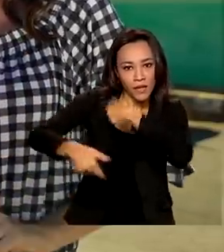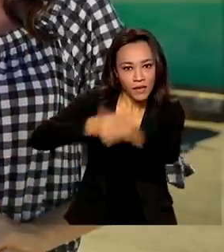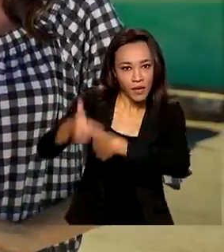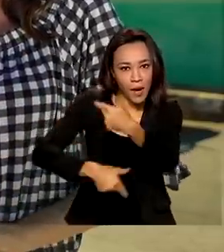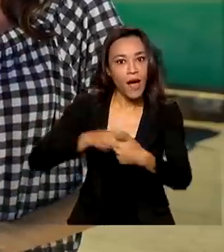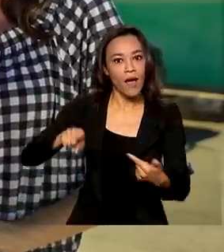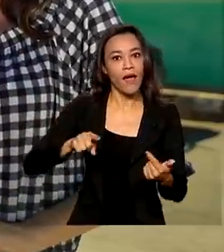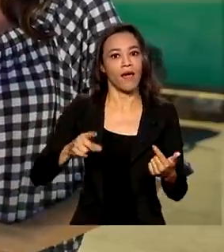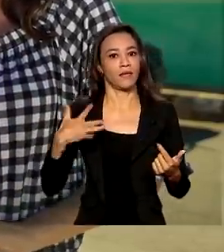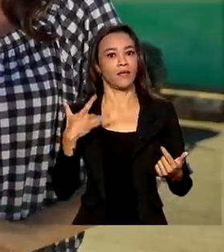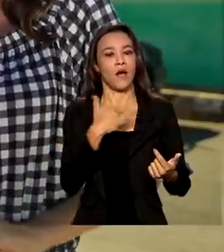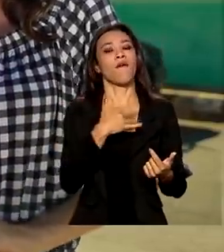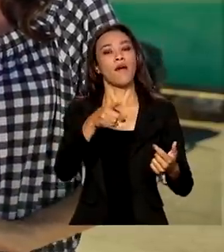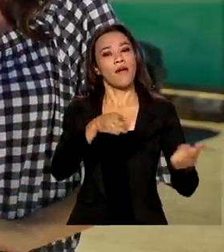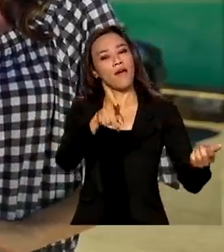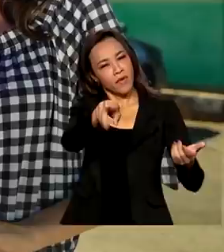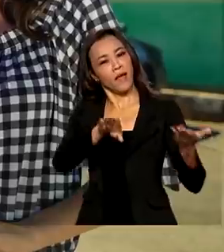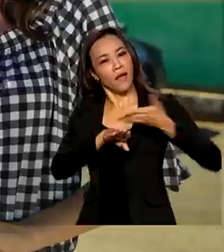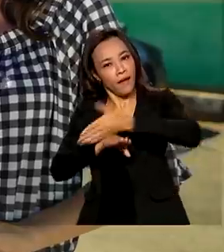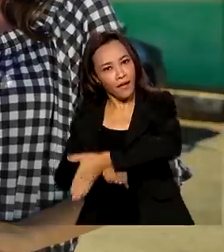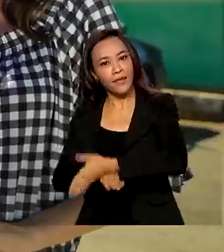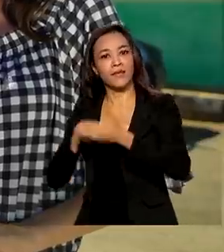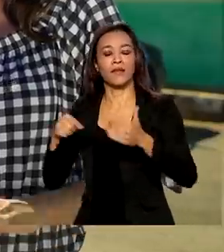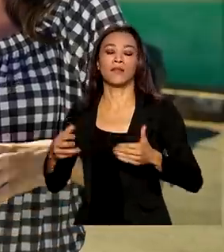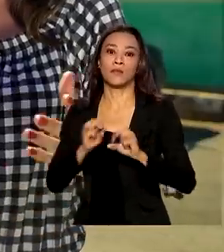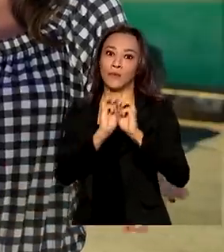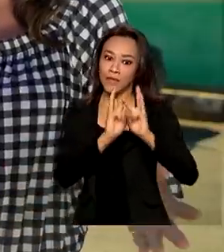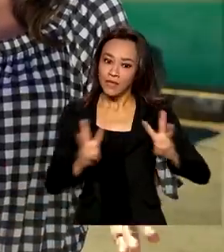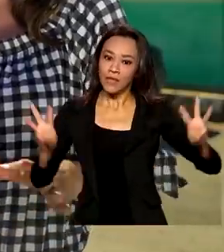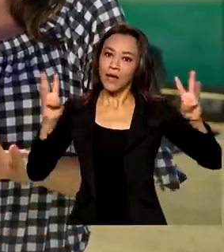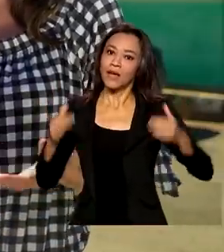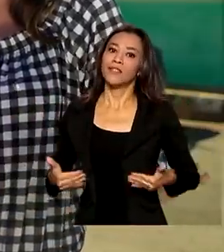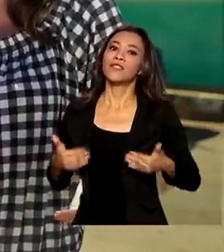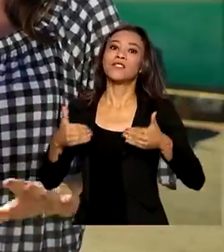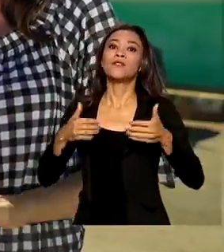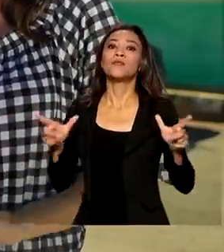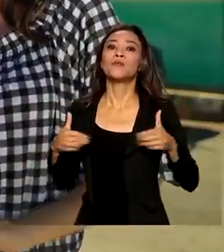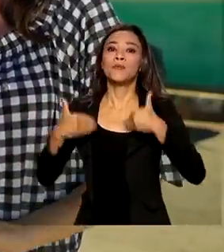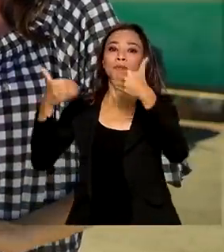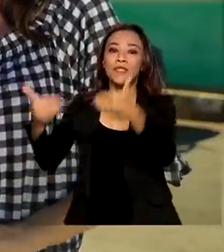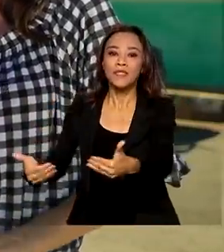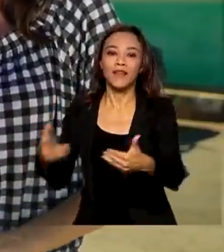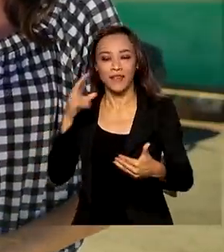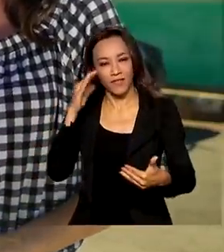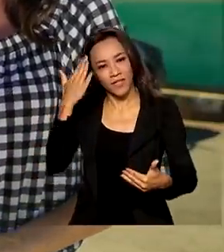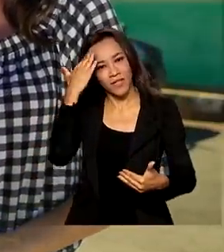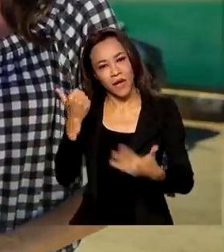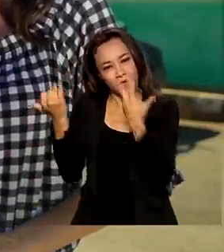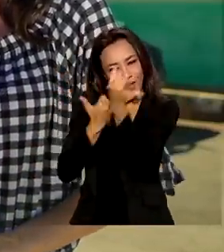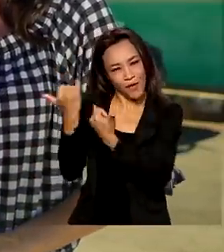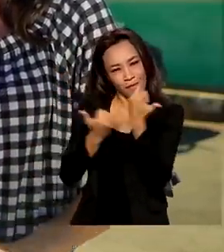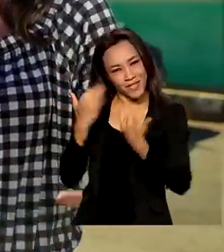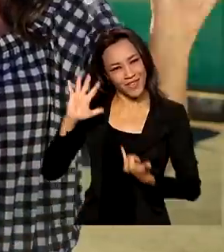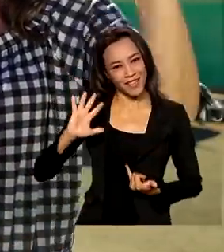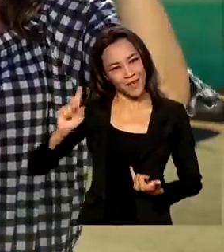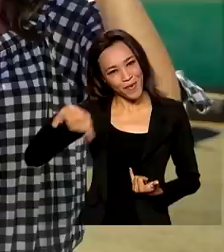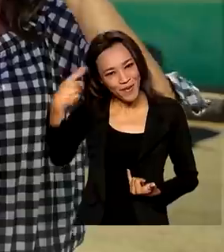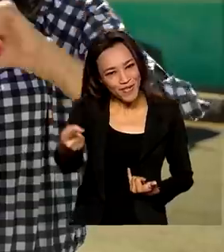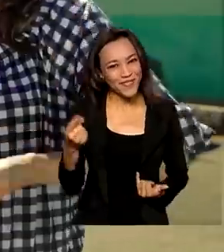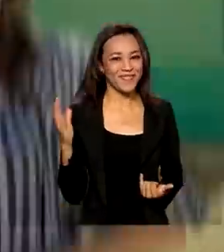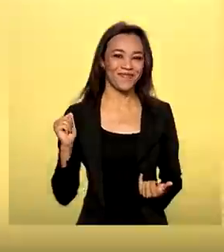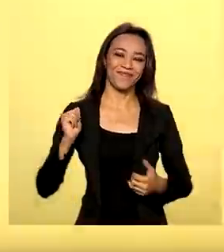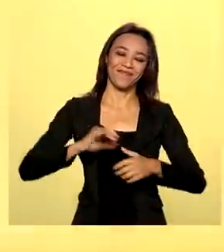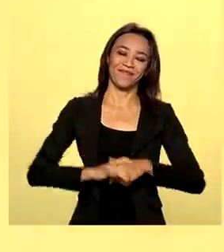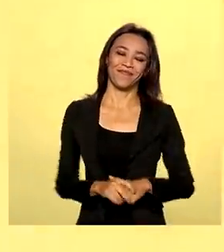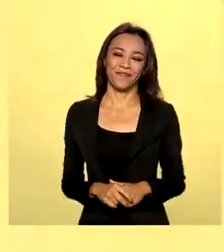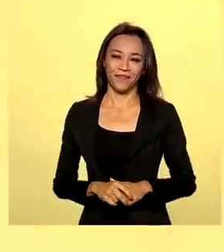entre no site do Ministério da Agricultura, Pecuária e Abastecimento, que lá você encontra todas essas informações. Até o próximo Carlinho de Compras.